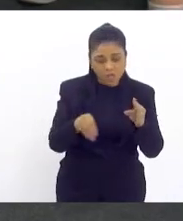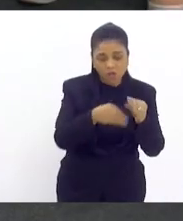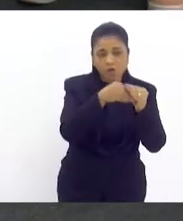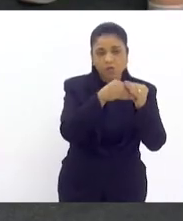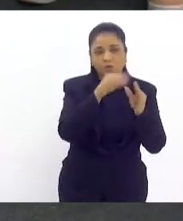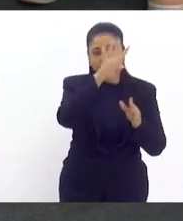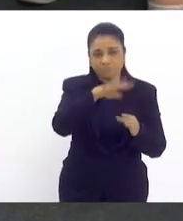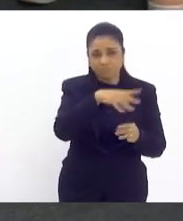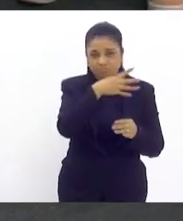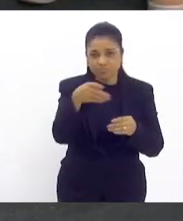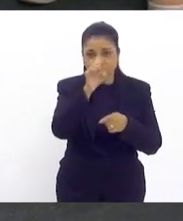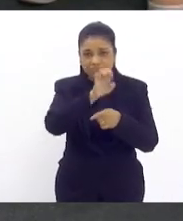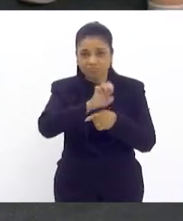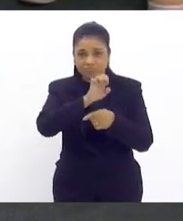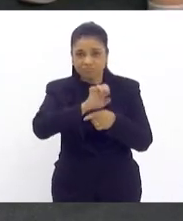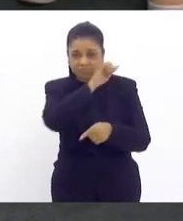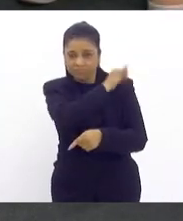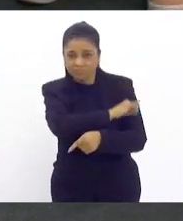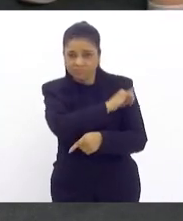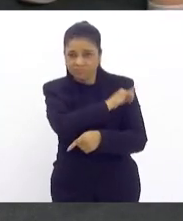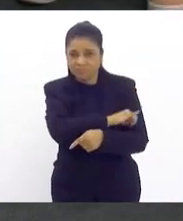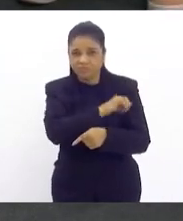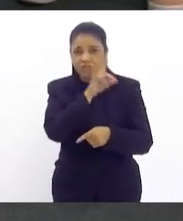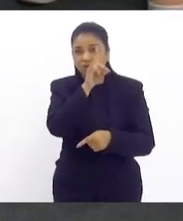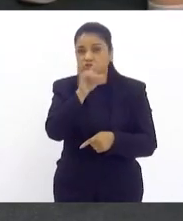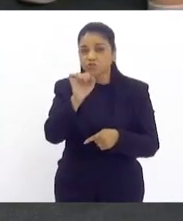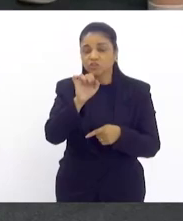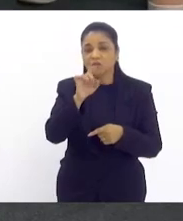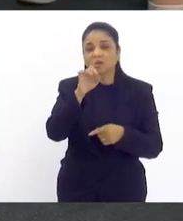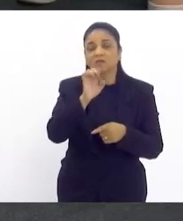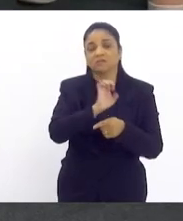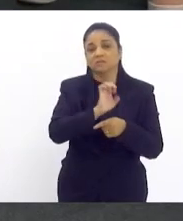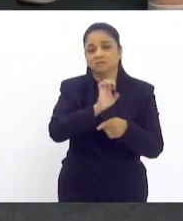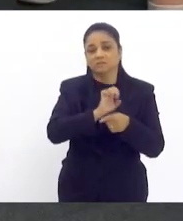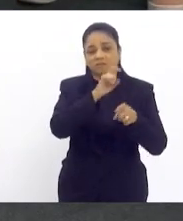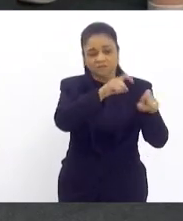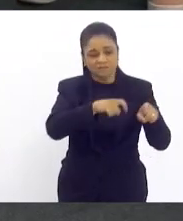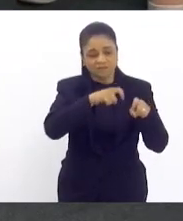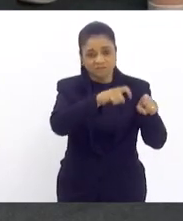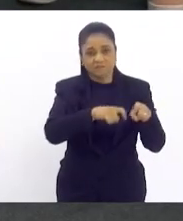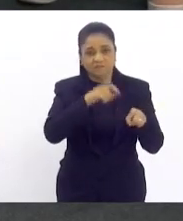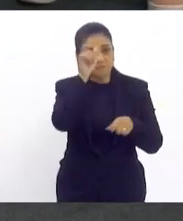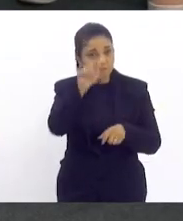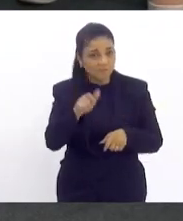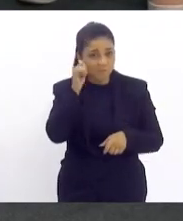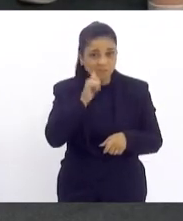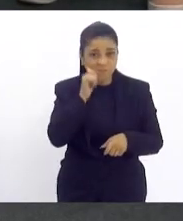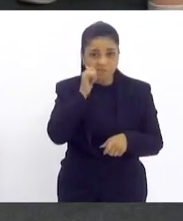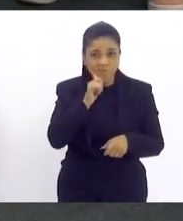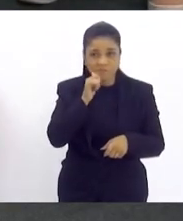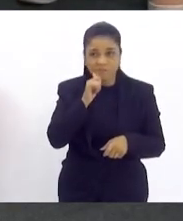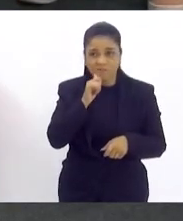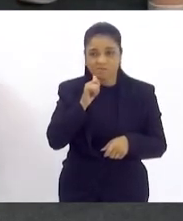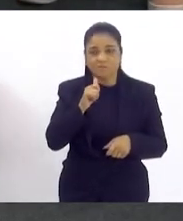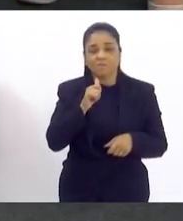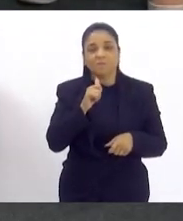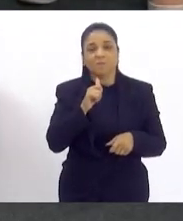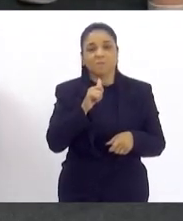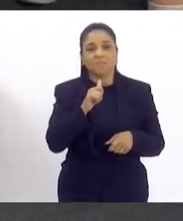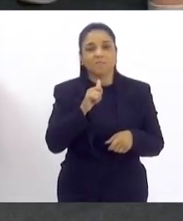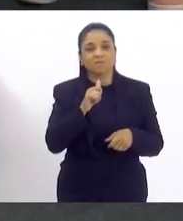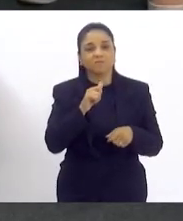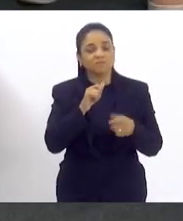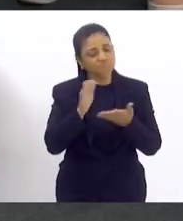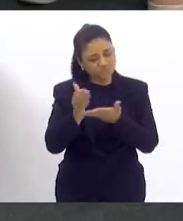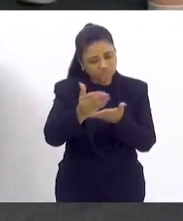oficial do Estado do Rio de Janeiro o Dia Estadual da Mulher Camponesa. E só socializar aqui alguns